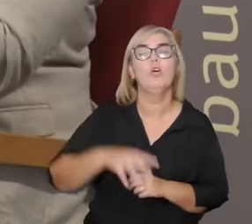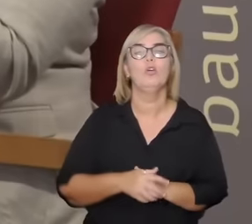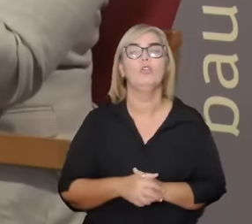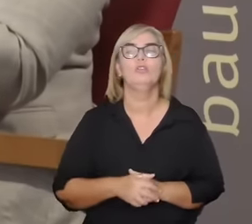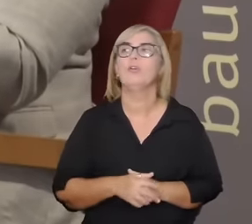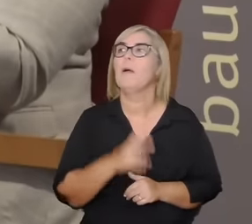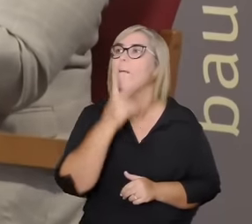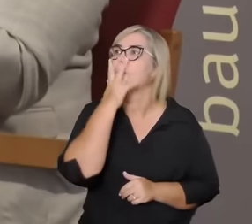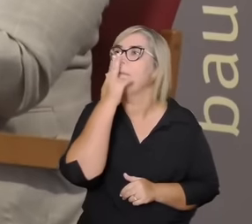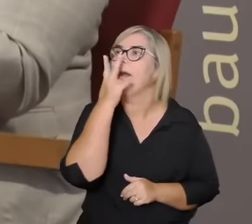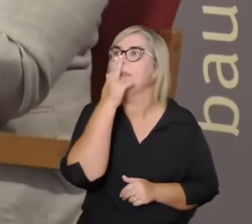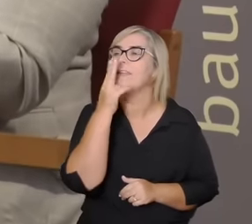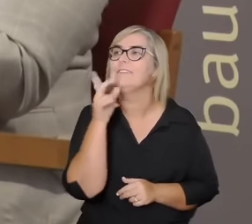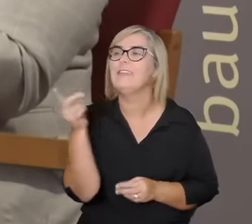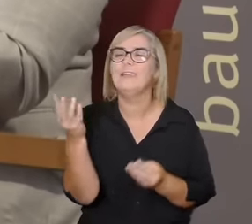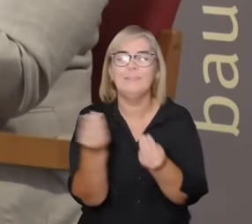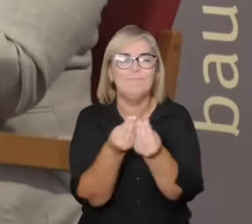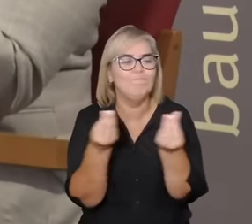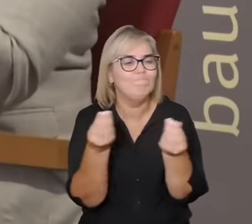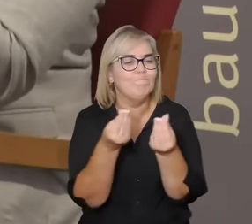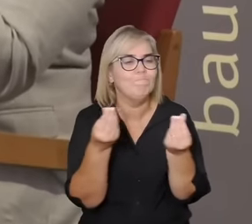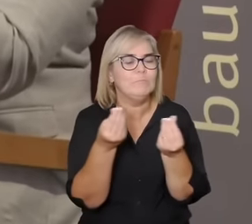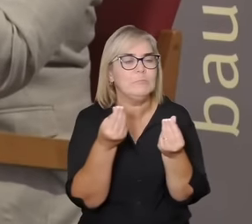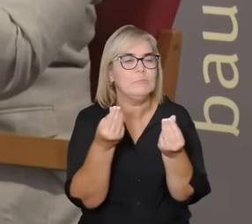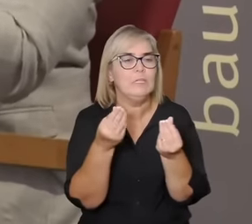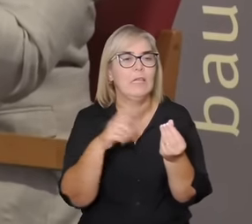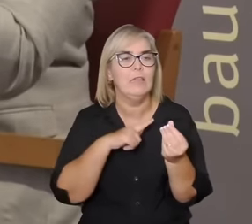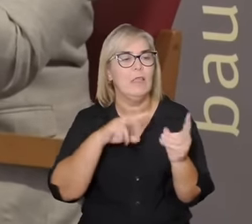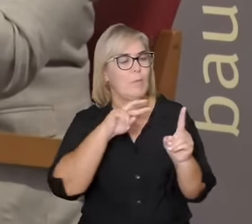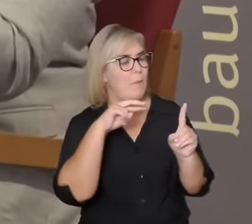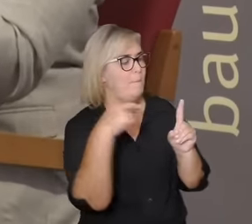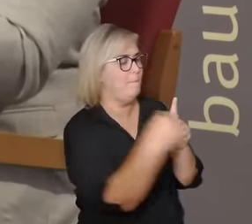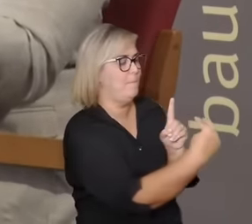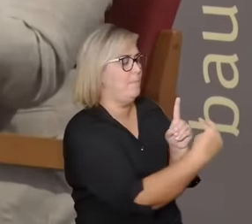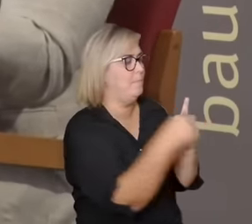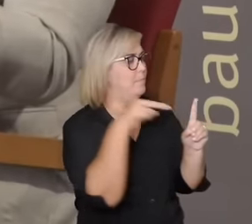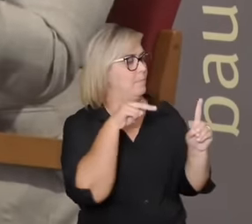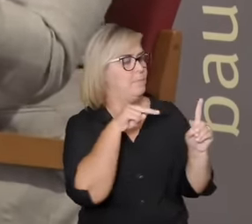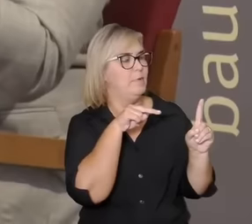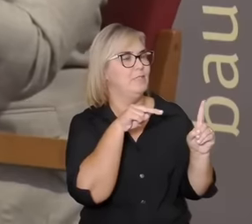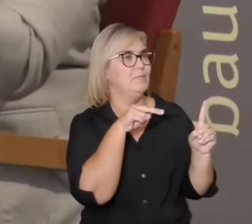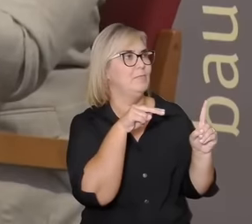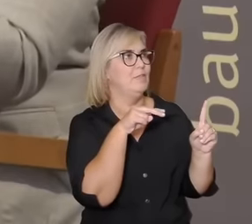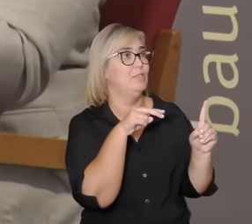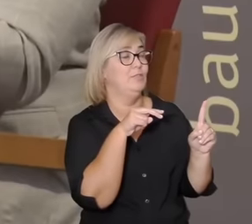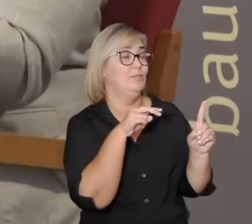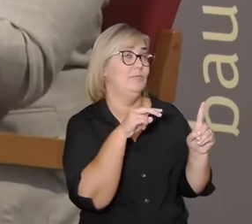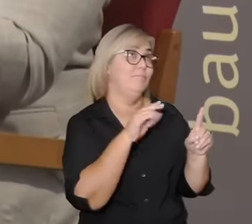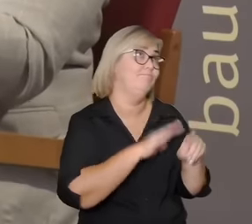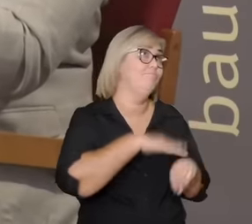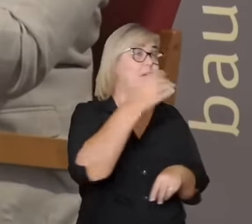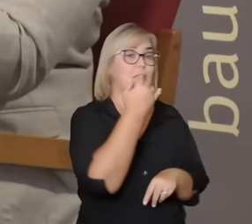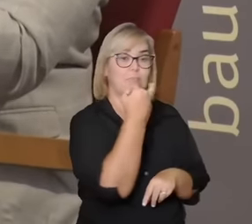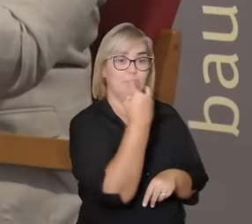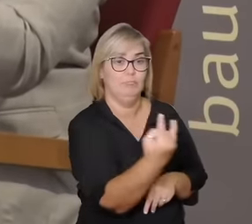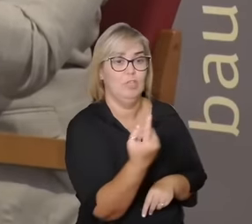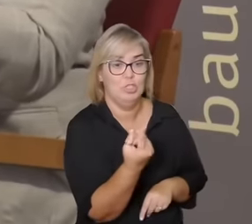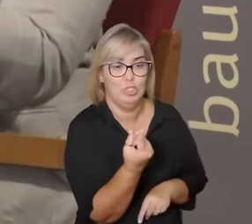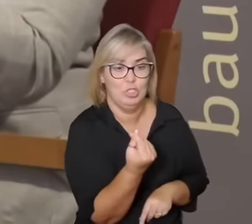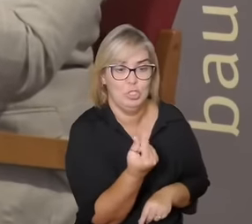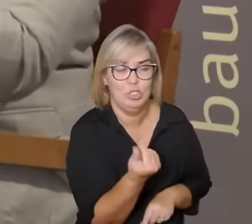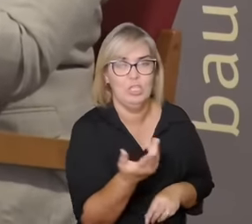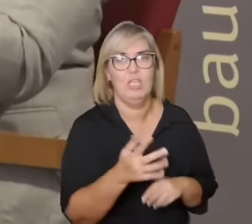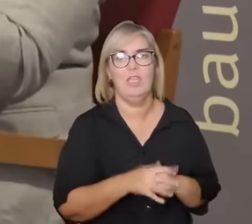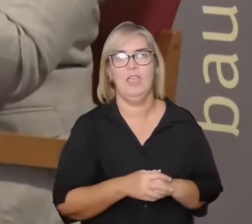muito bem com uma perspectiva de produção capitalista neoliberal eles se